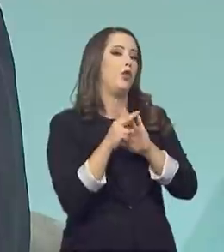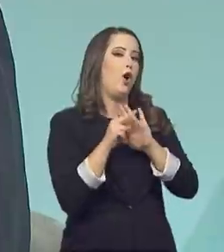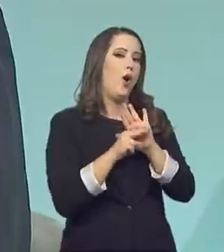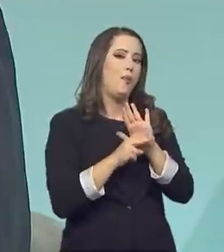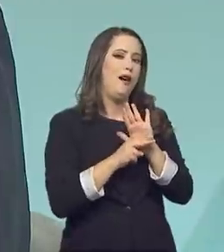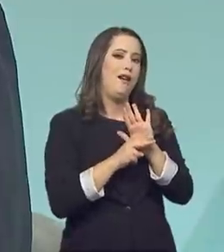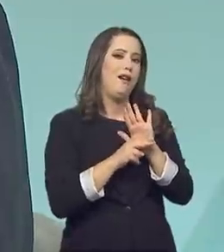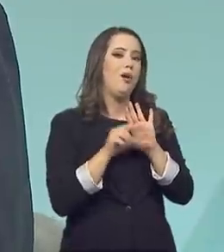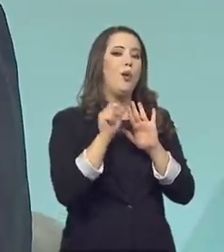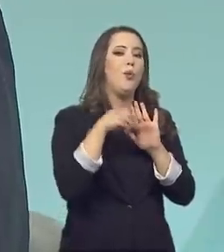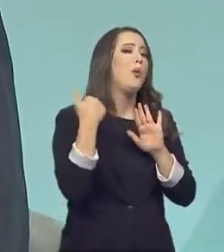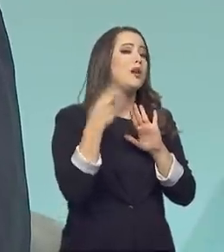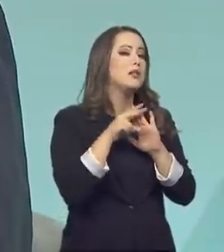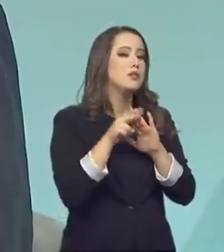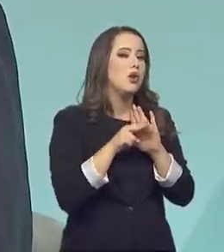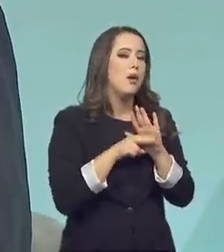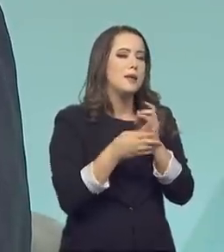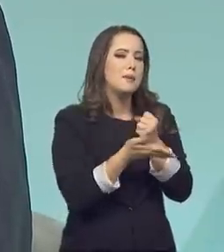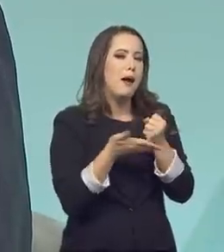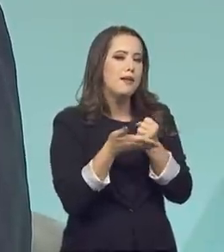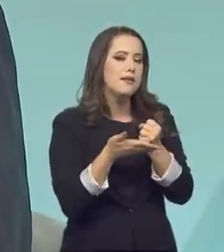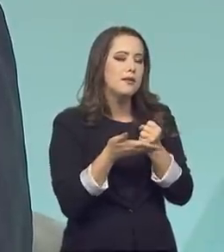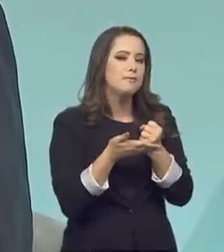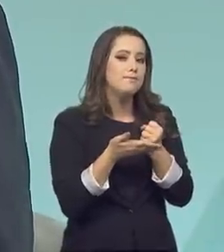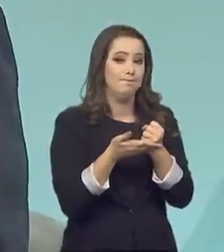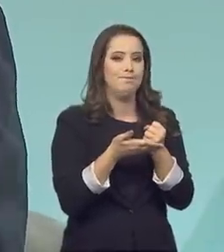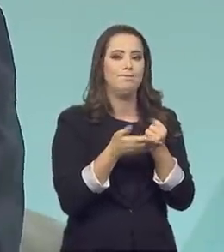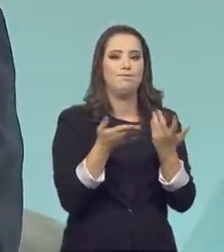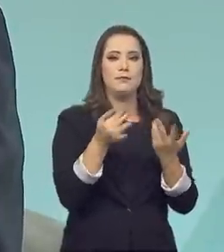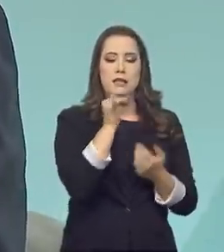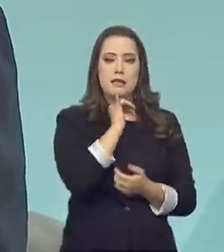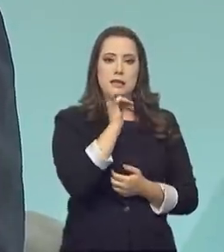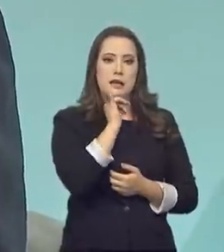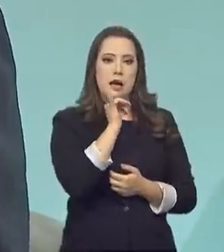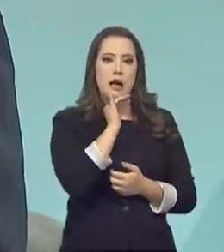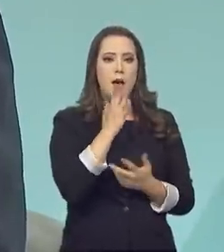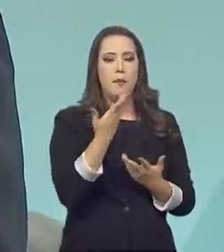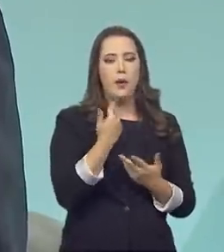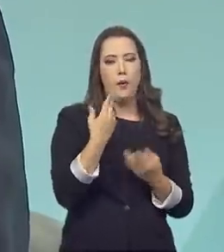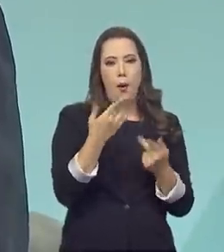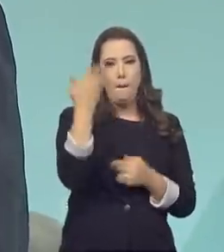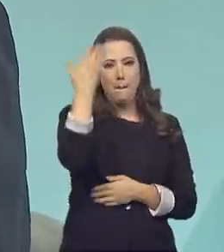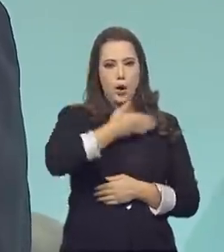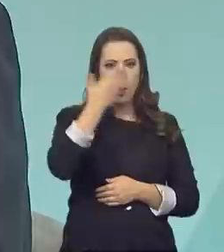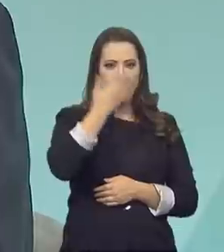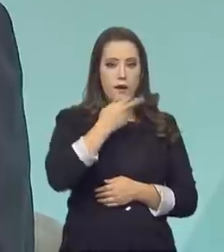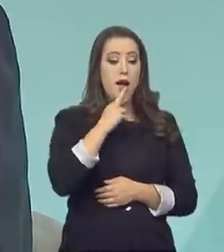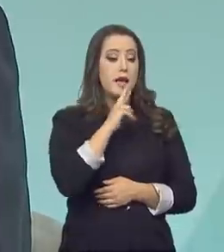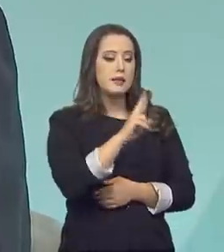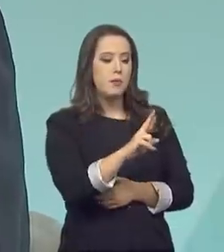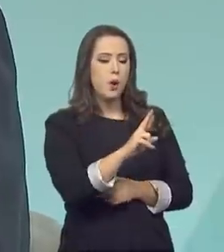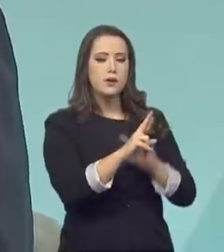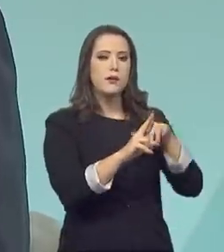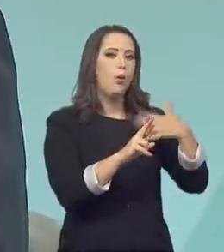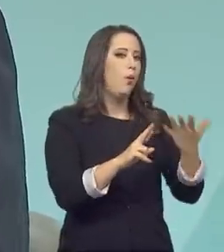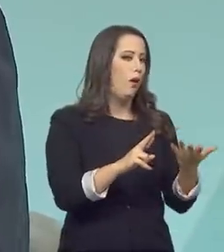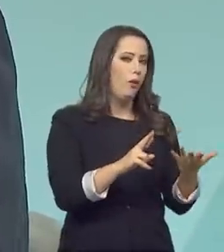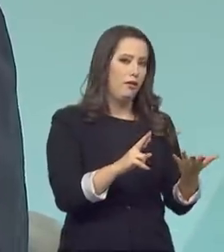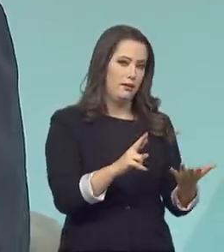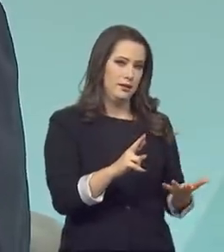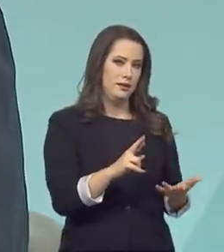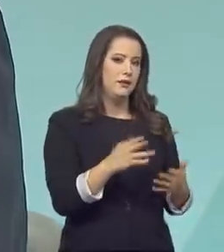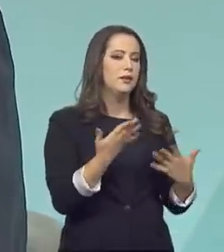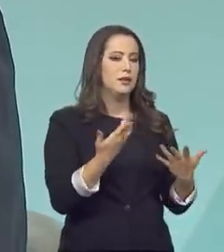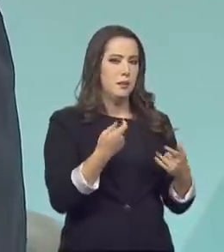Que é fundamental para comunicar para a indústria, é como se fosse o gabarito de uma prova. Olha, eu tenho que tirar 10 nessa prova. Como é que eu faço